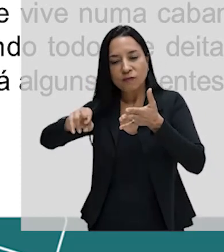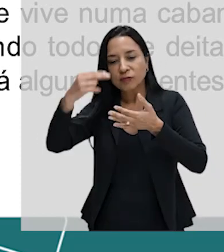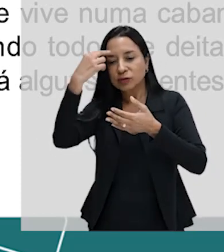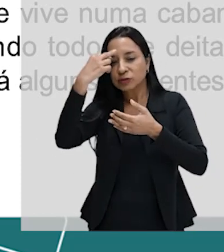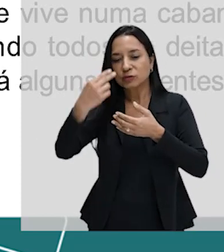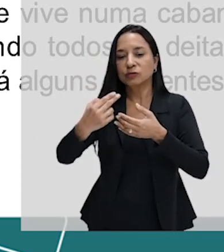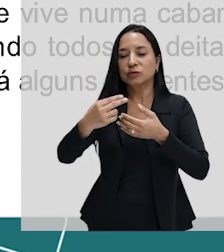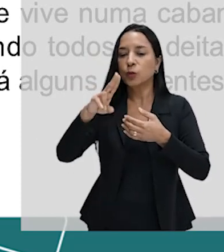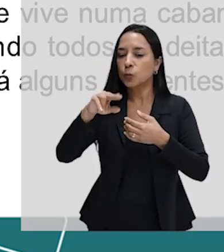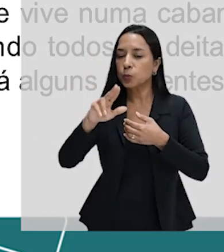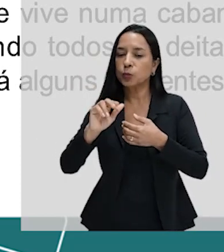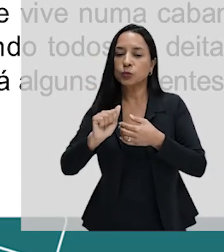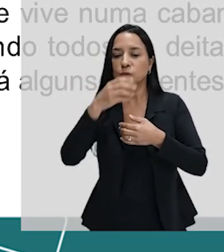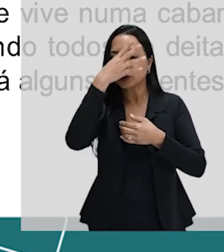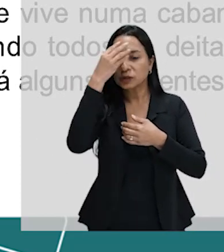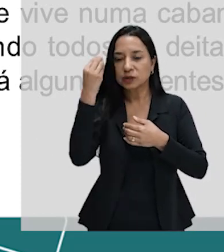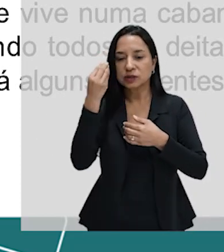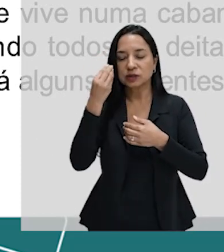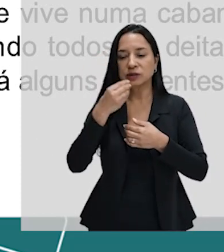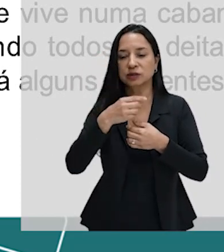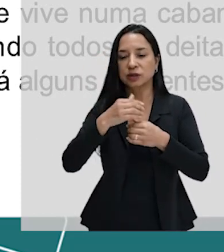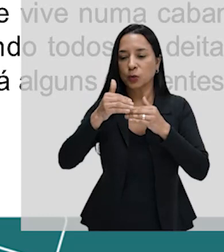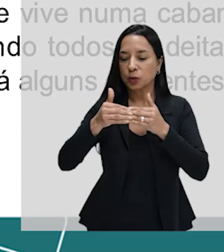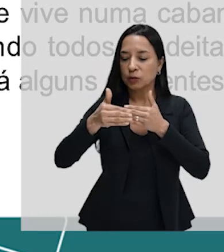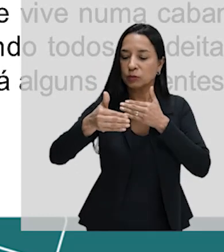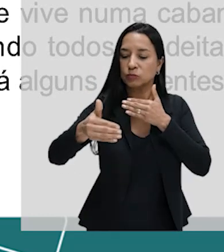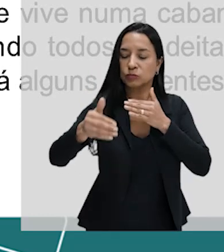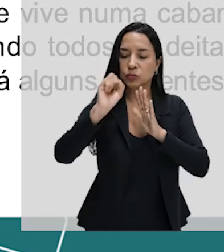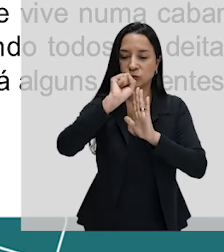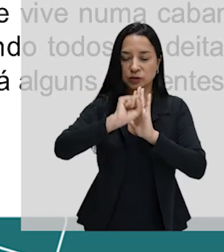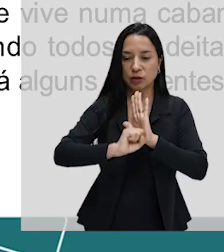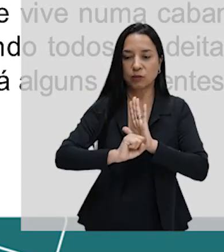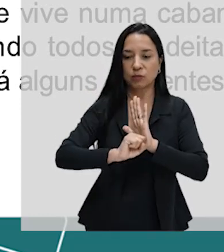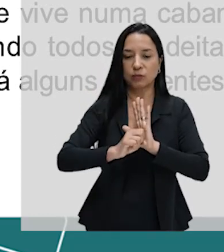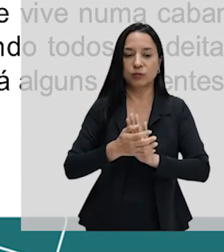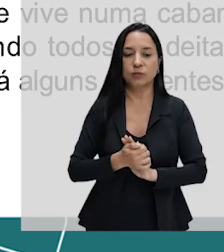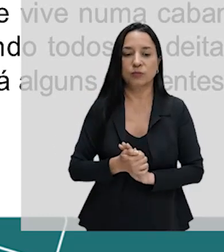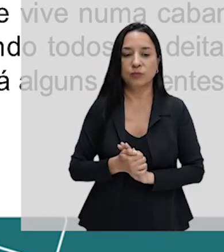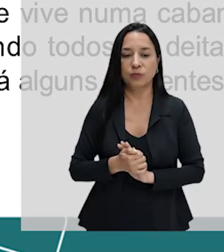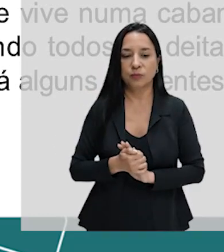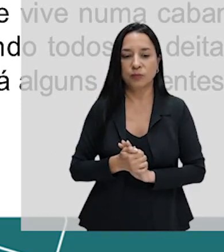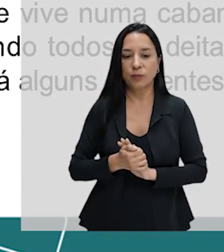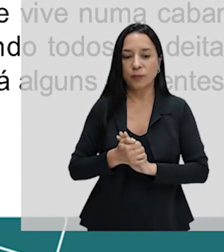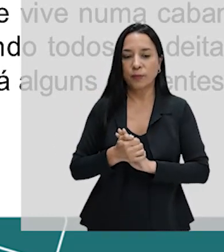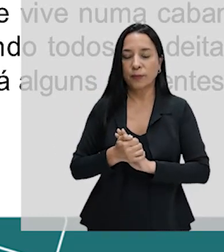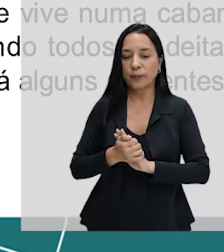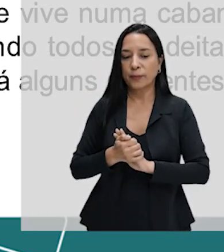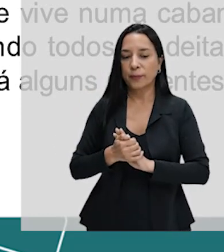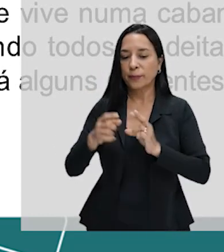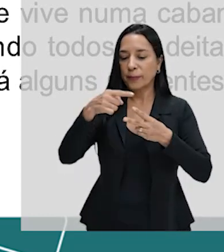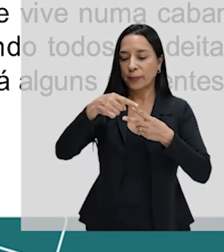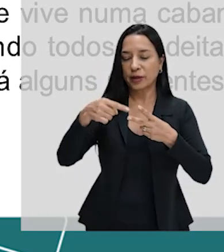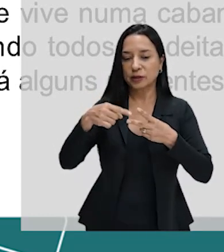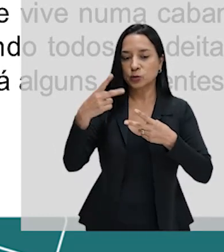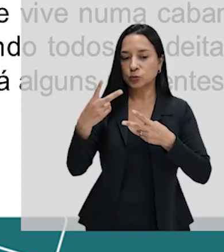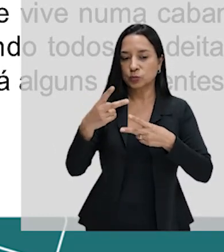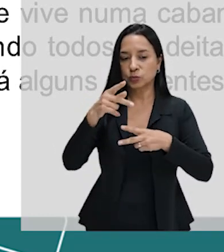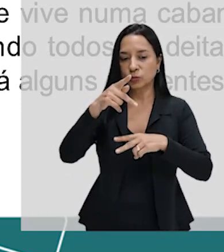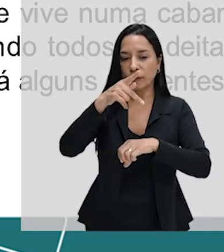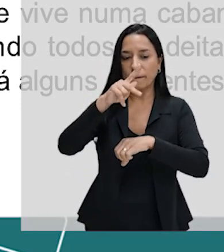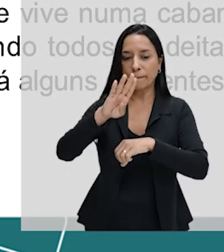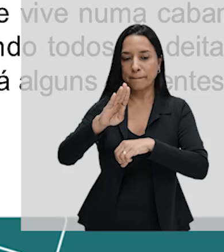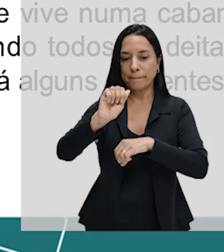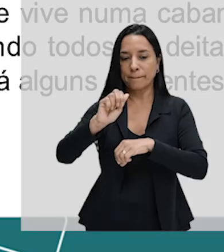perdurado durante muitos séculos. O País Basco e Navarra são as comunidades que mais se